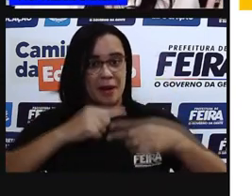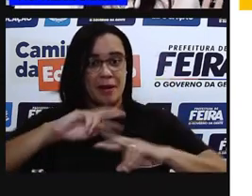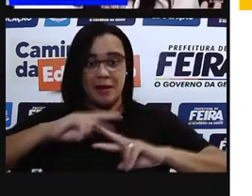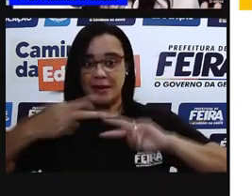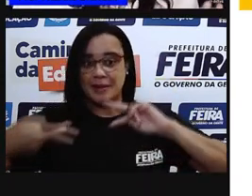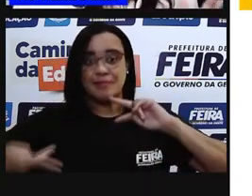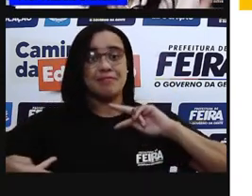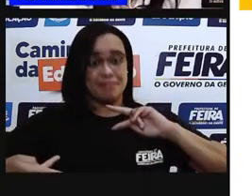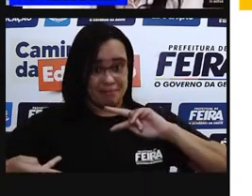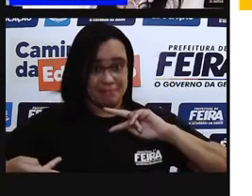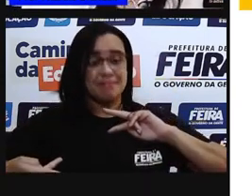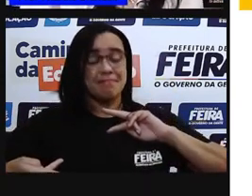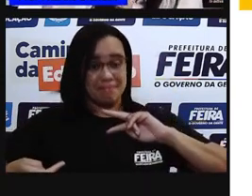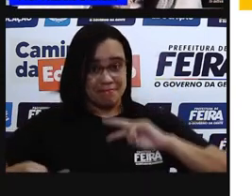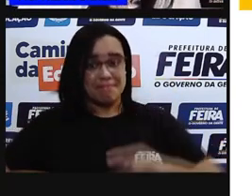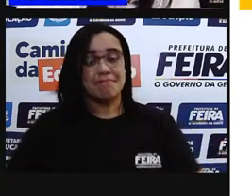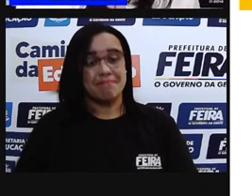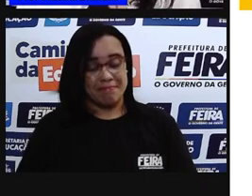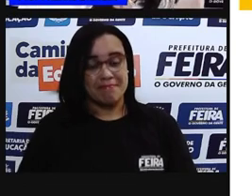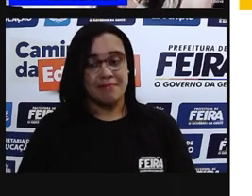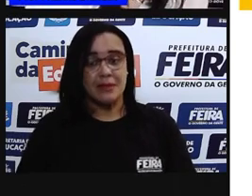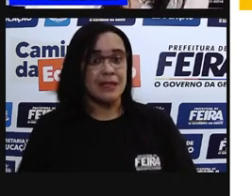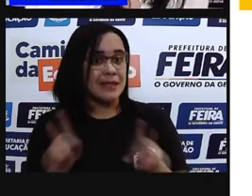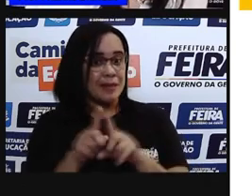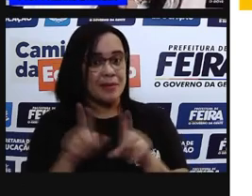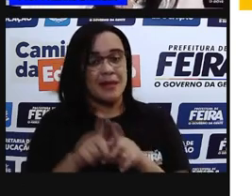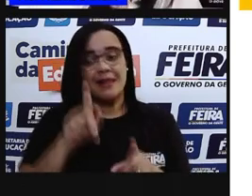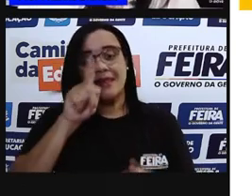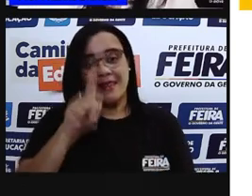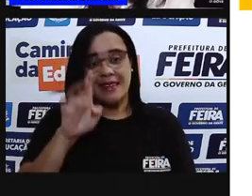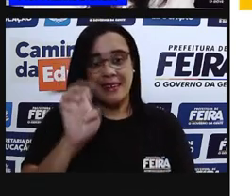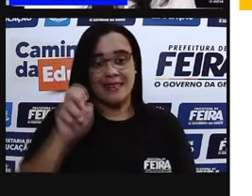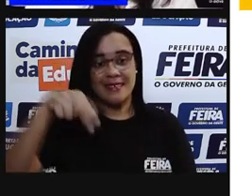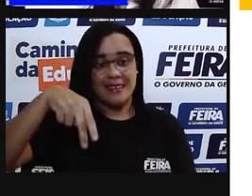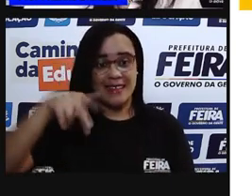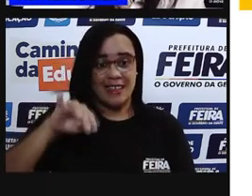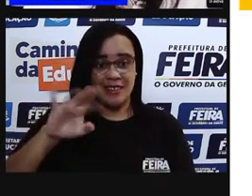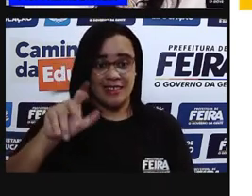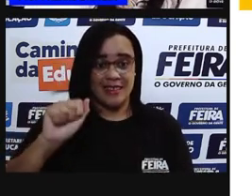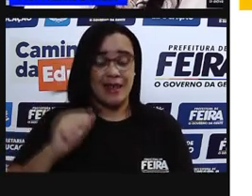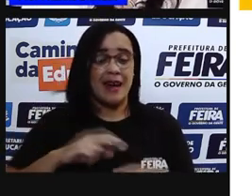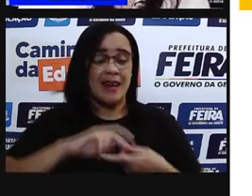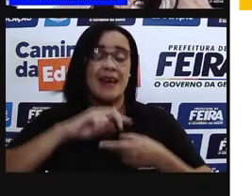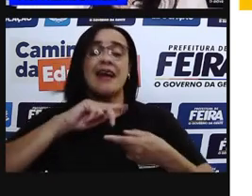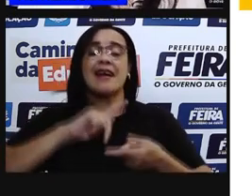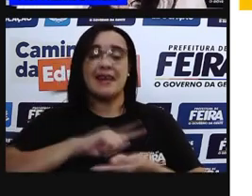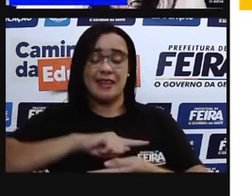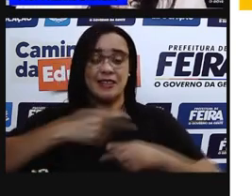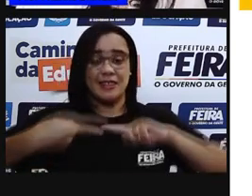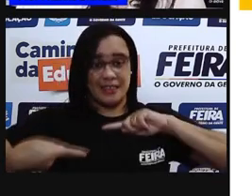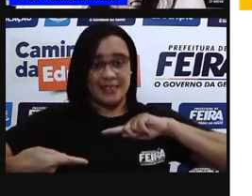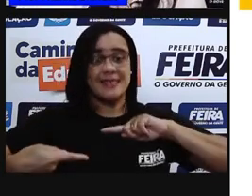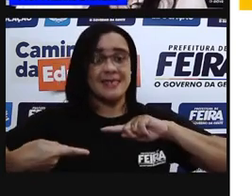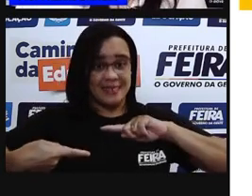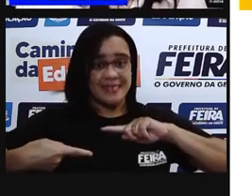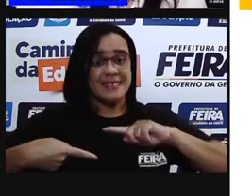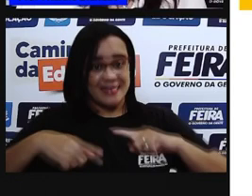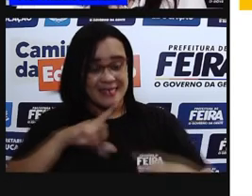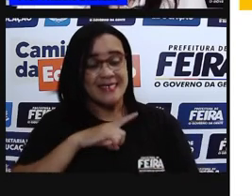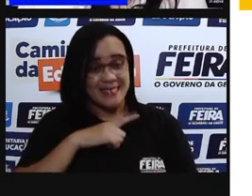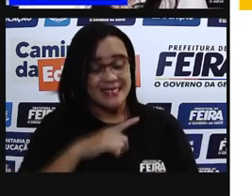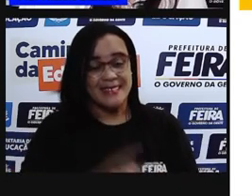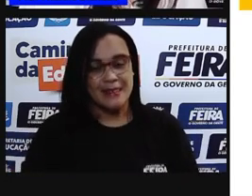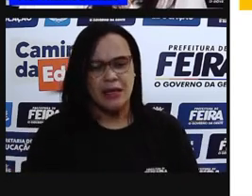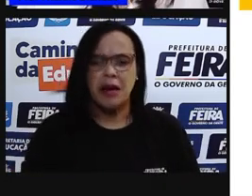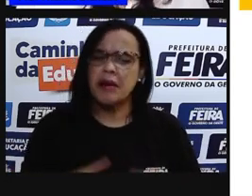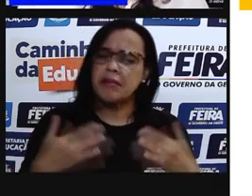entendendo até aí o a senhora tá falando, que tem herança, que é biológico, também tá no nosso corpo, né? Mas como é que